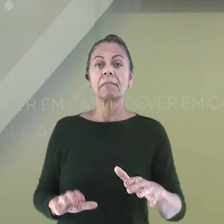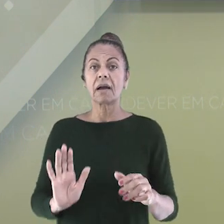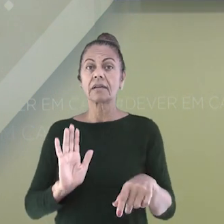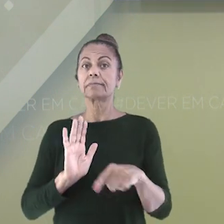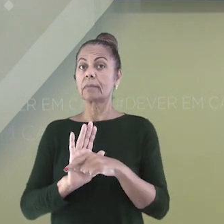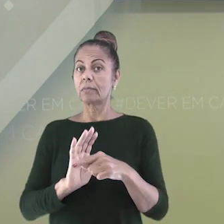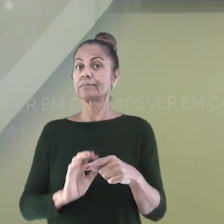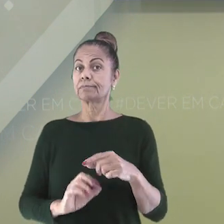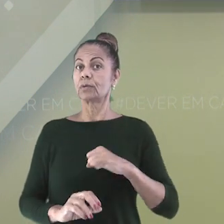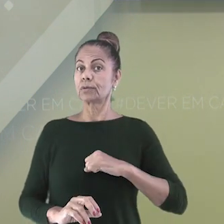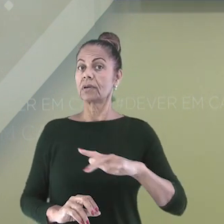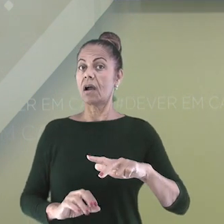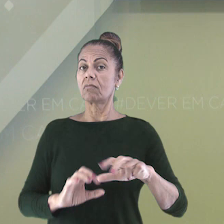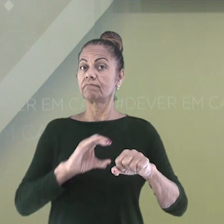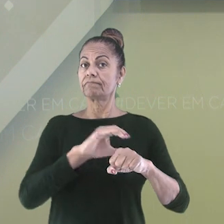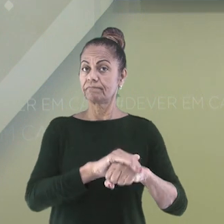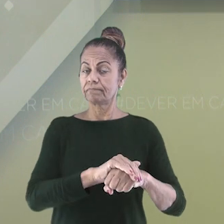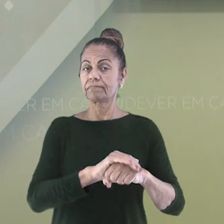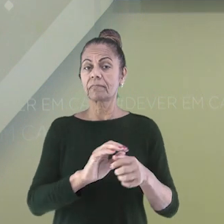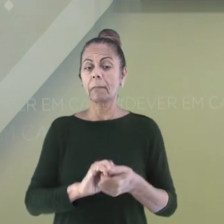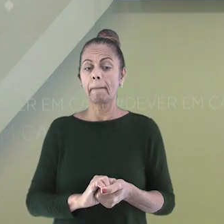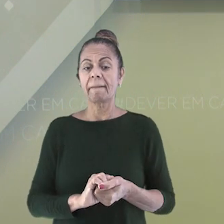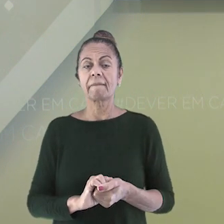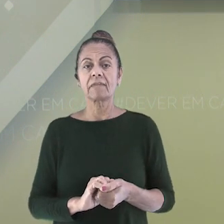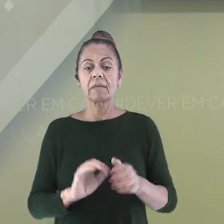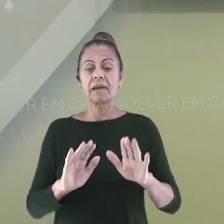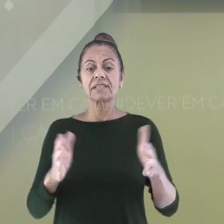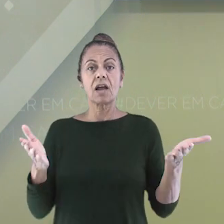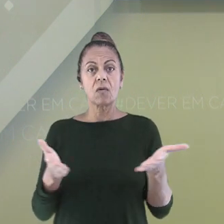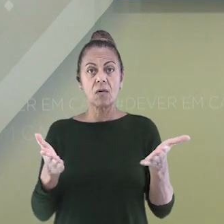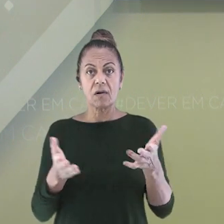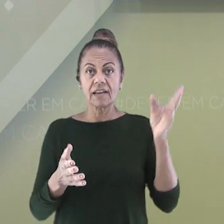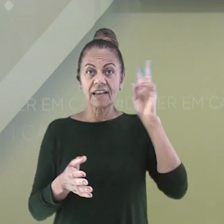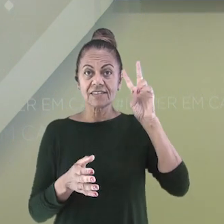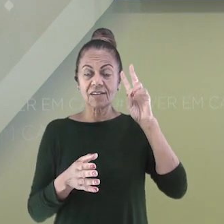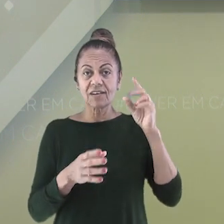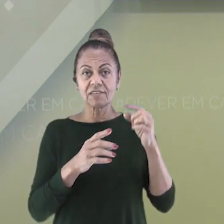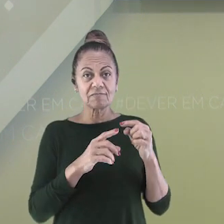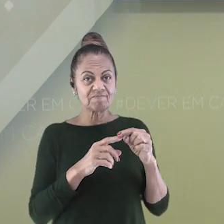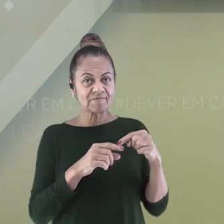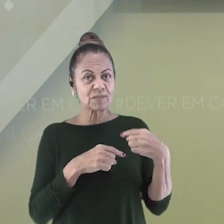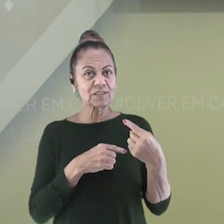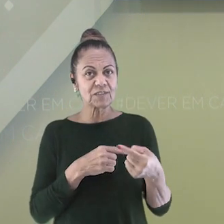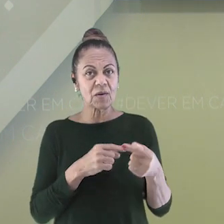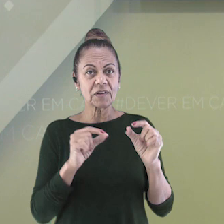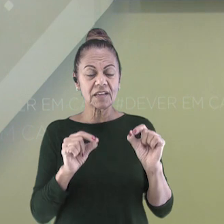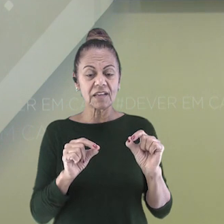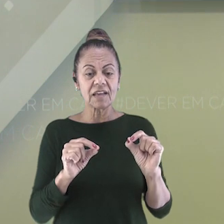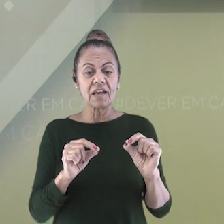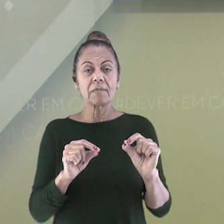Portugal. Agora, daremos um salto na história para entender a primeira divisão por